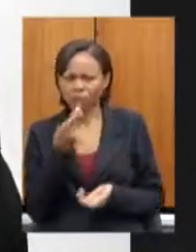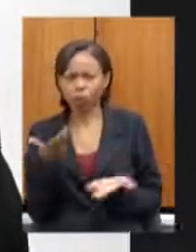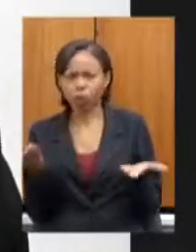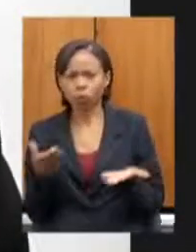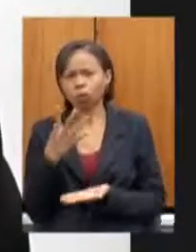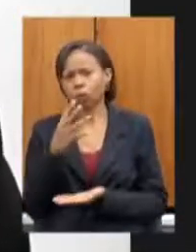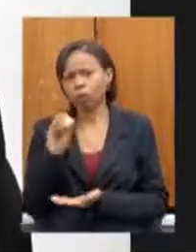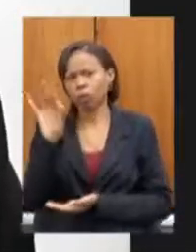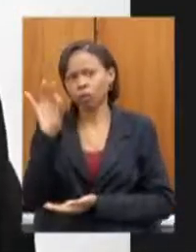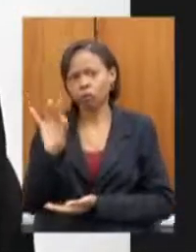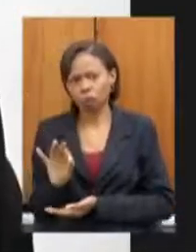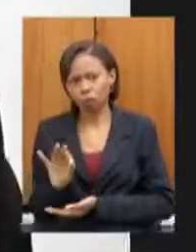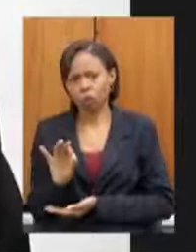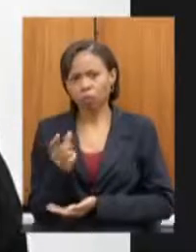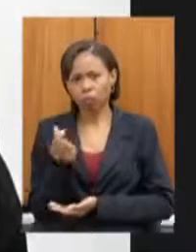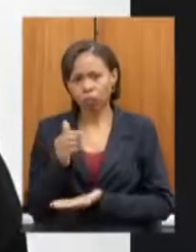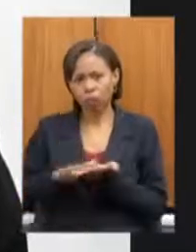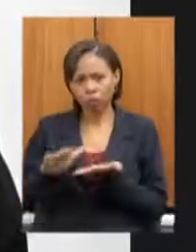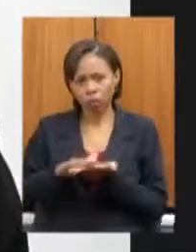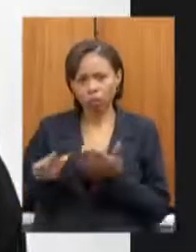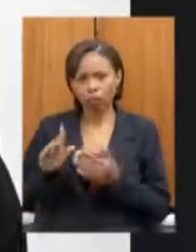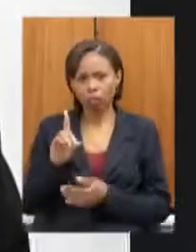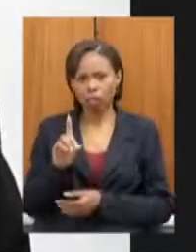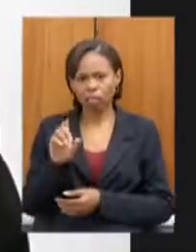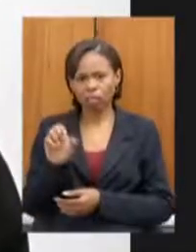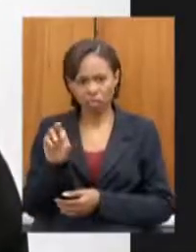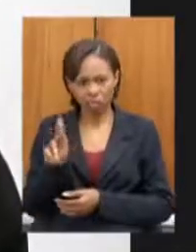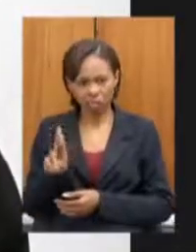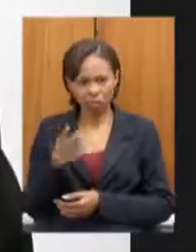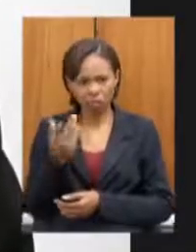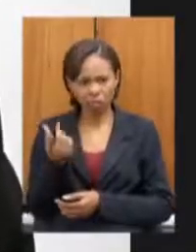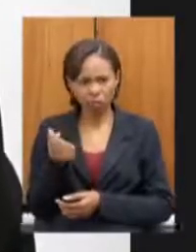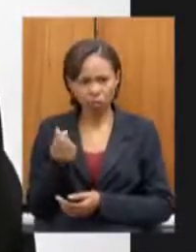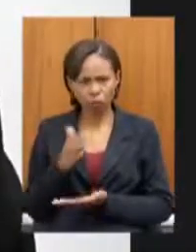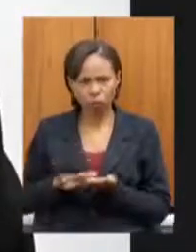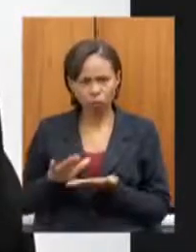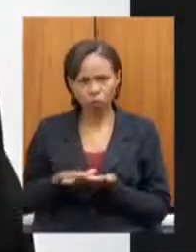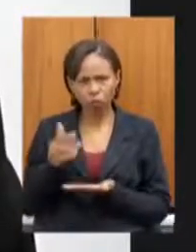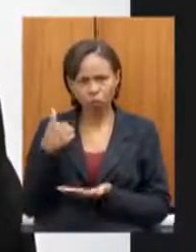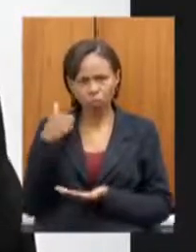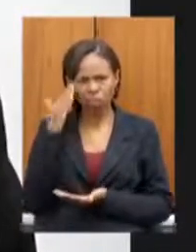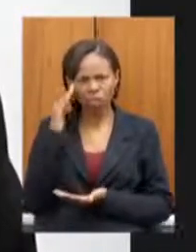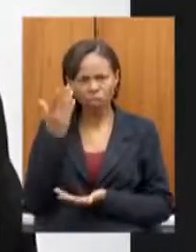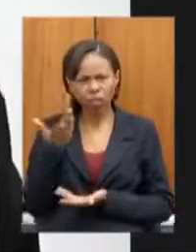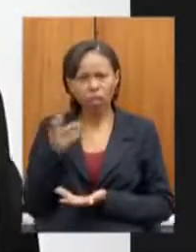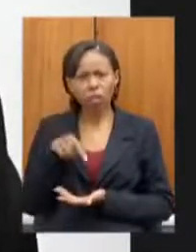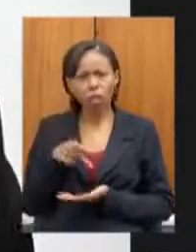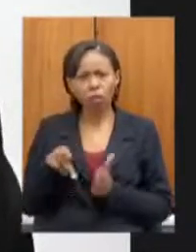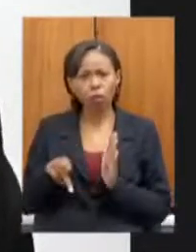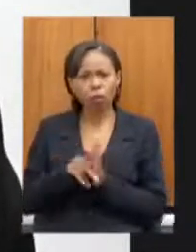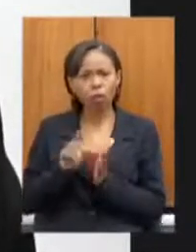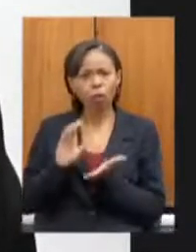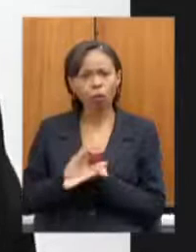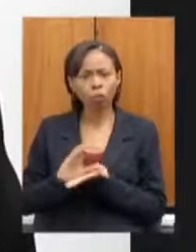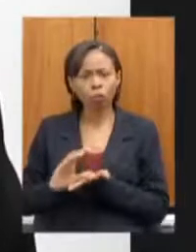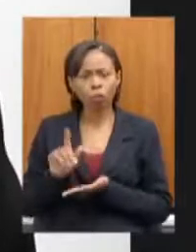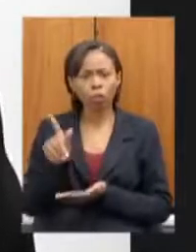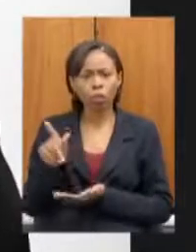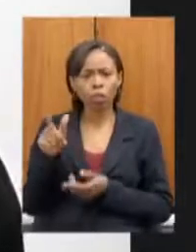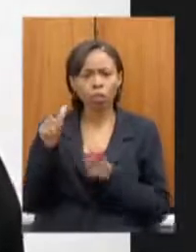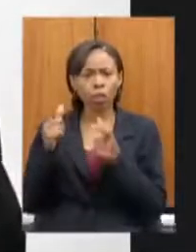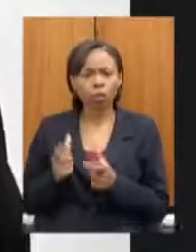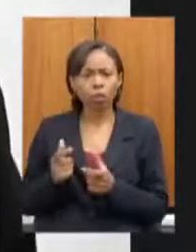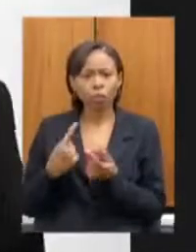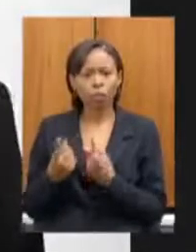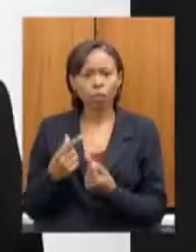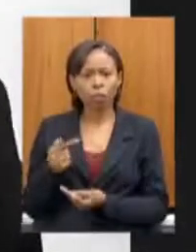do custeio do DR se eu entendi bem é feito pelo aporte da 135 ou seja a